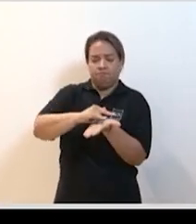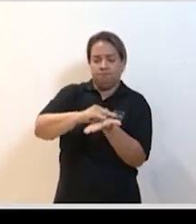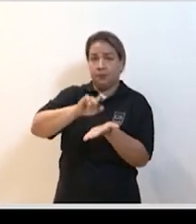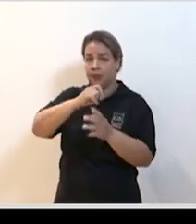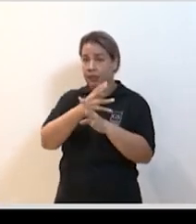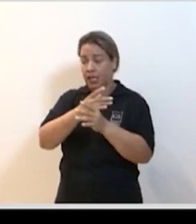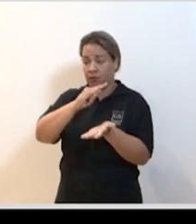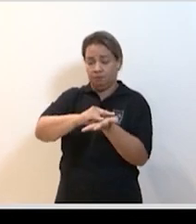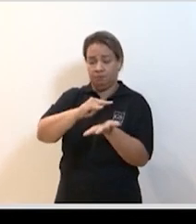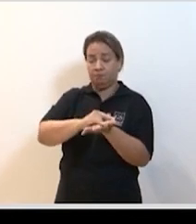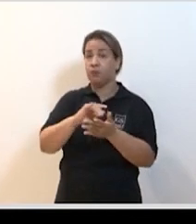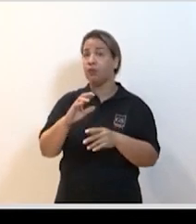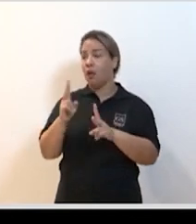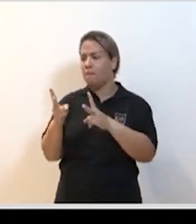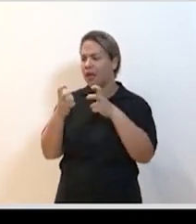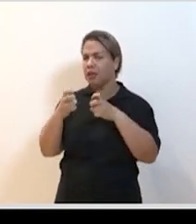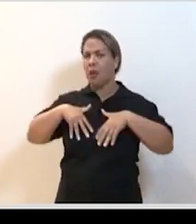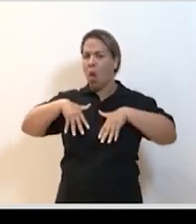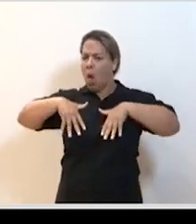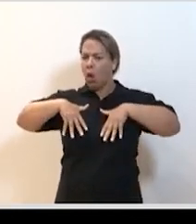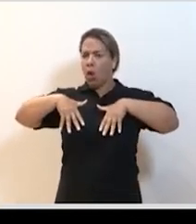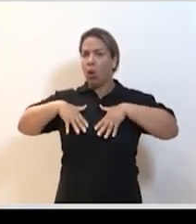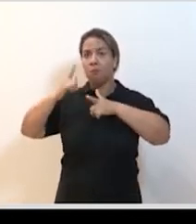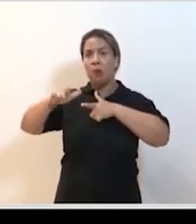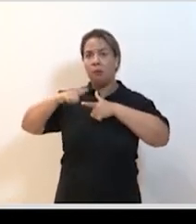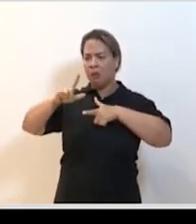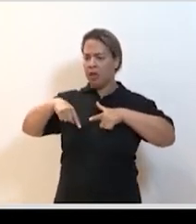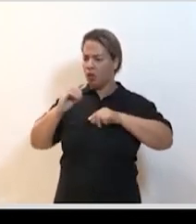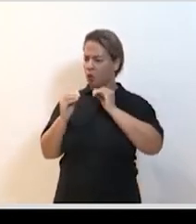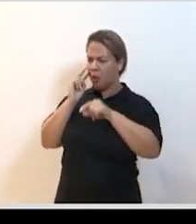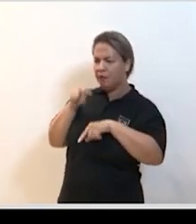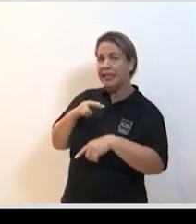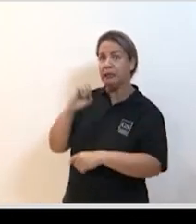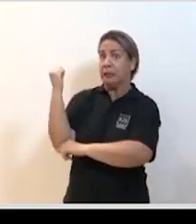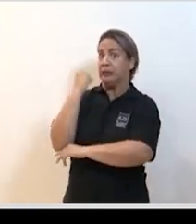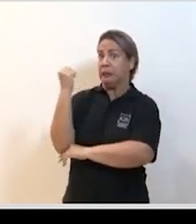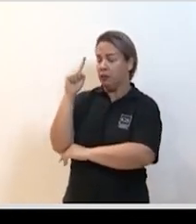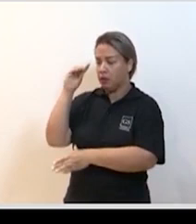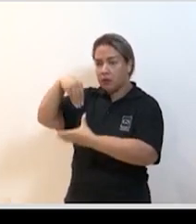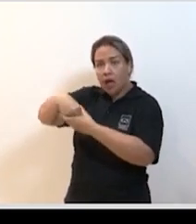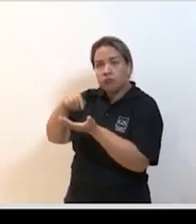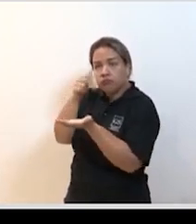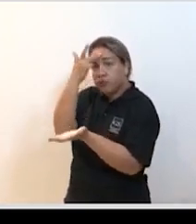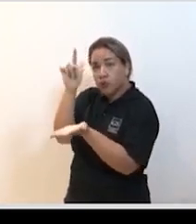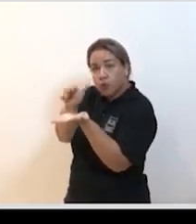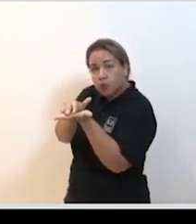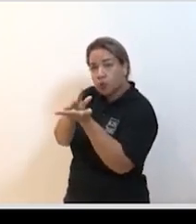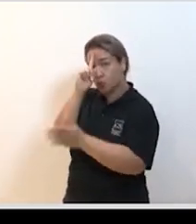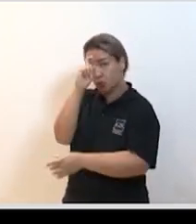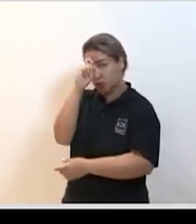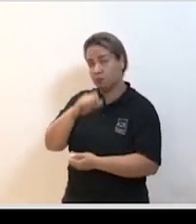número grande de casos graves de pneumonia bilateral, pneumonia grave, sendo internados no hospital. Pode passar o próximo, por favor.